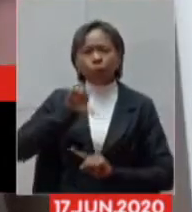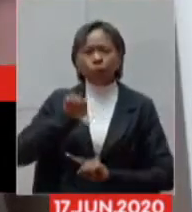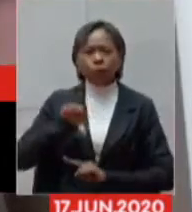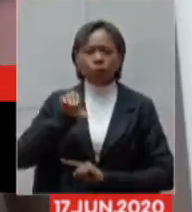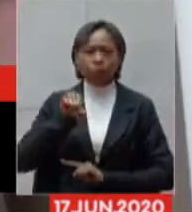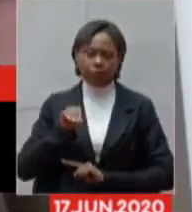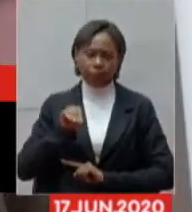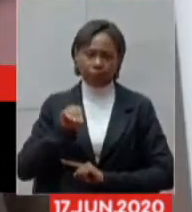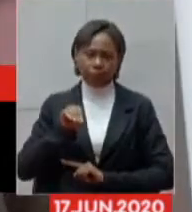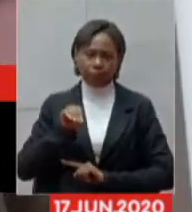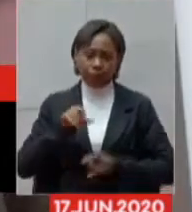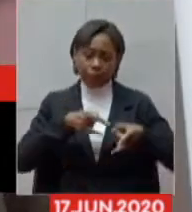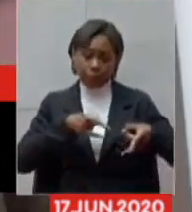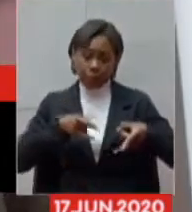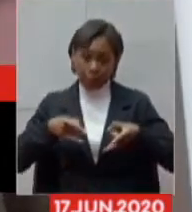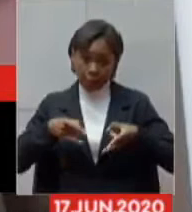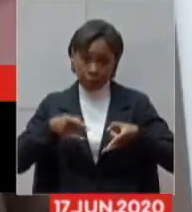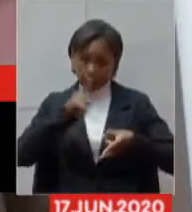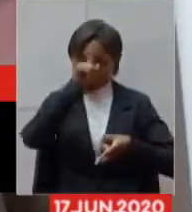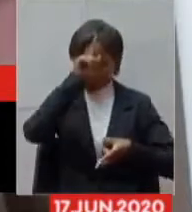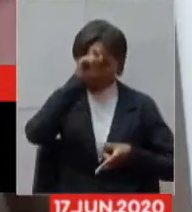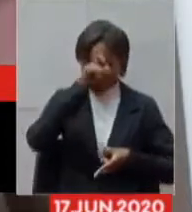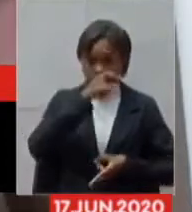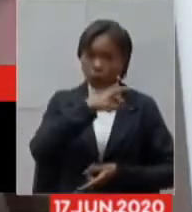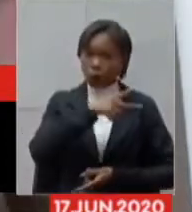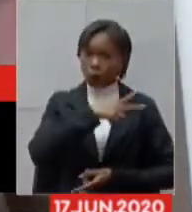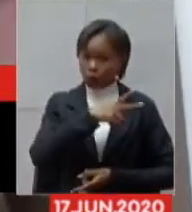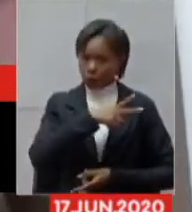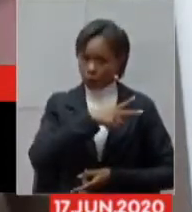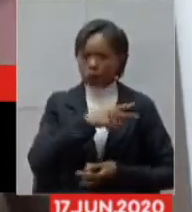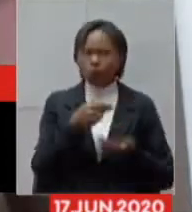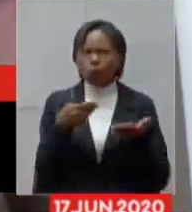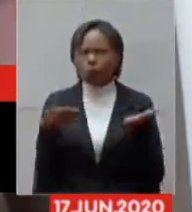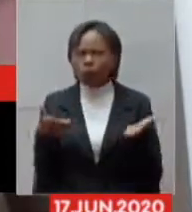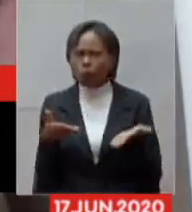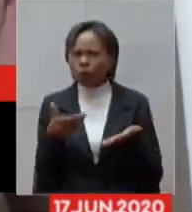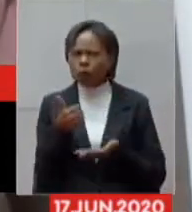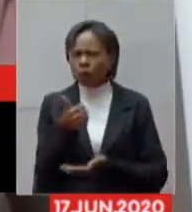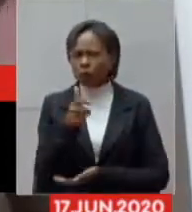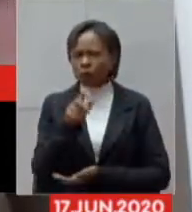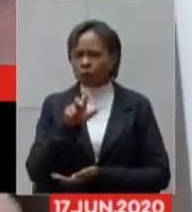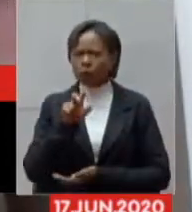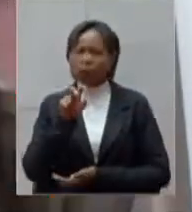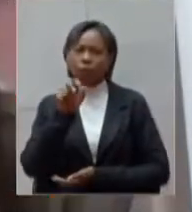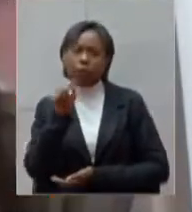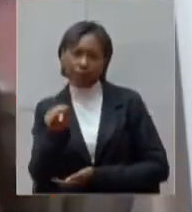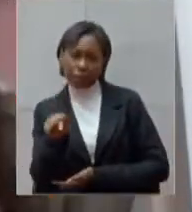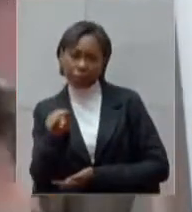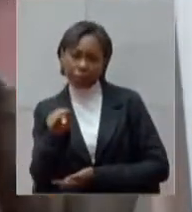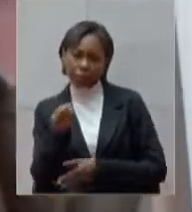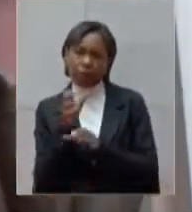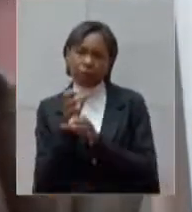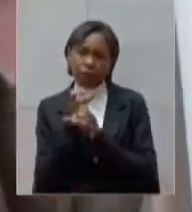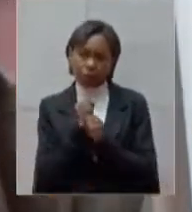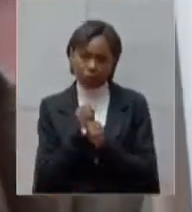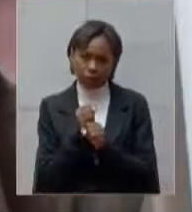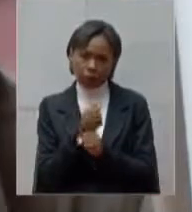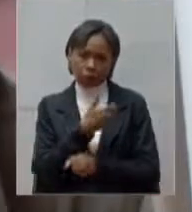sistema privado hoje nós temos 157 leitos habilitados no sistema público